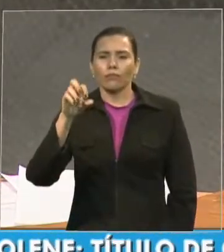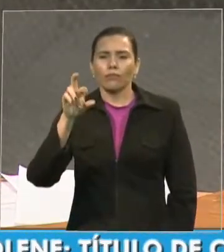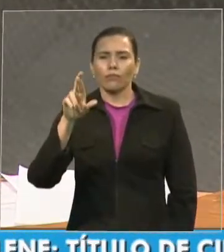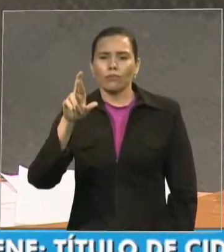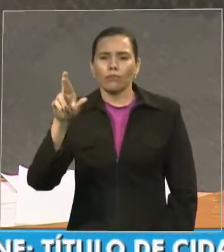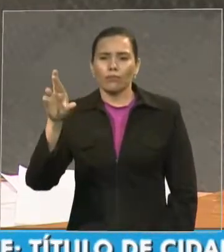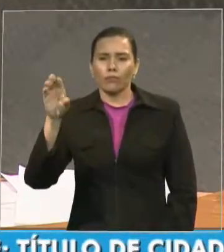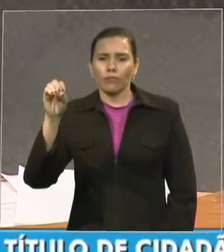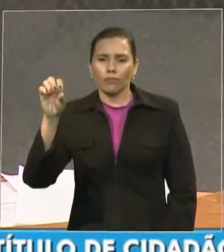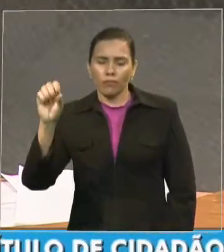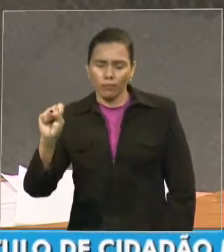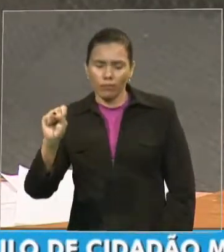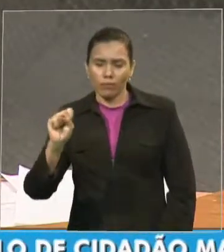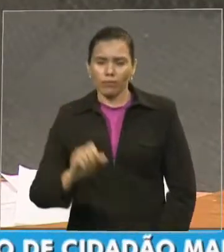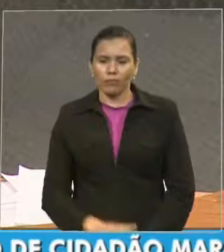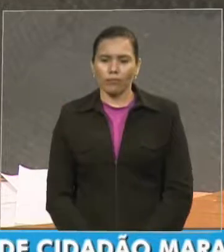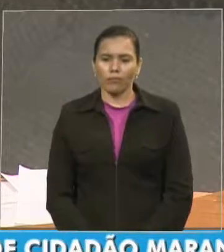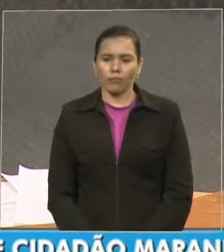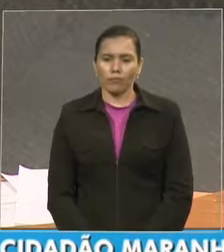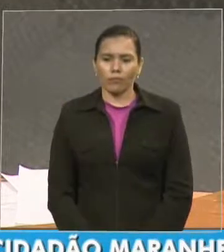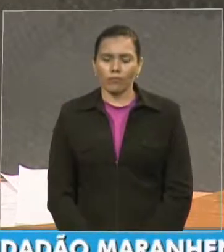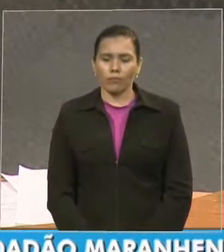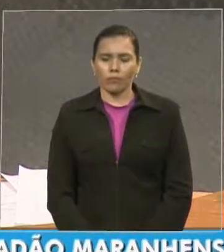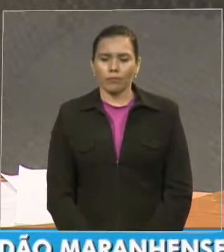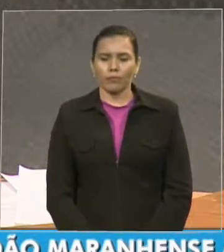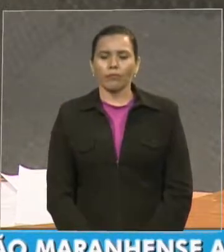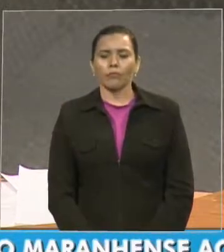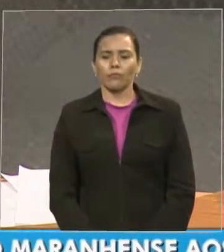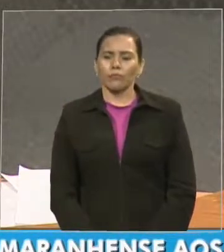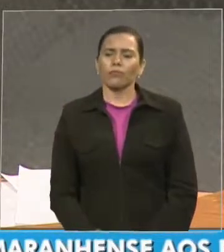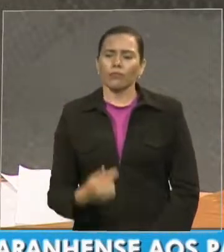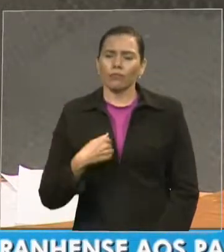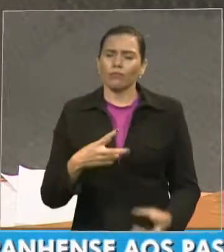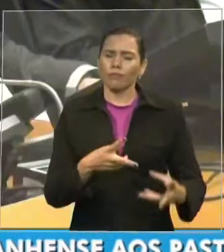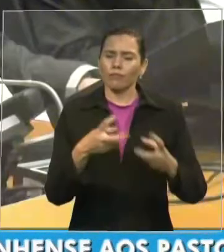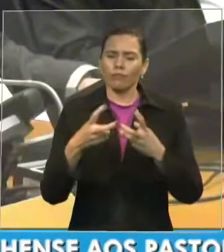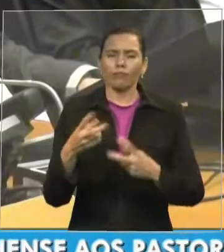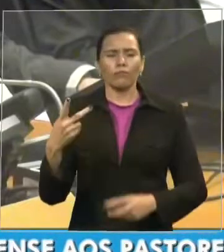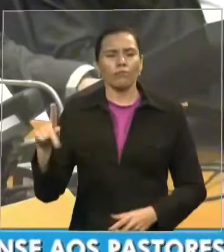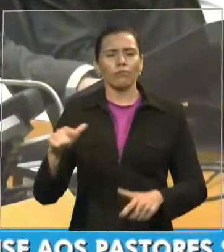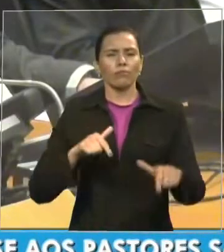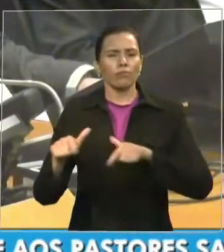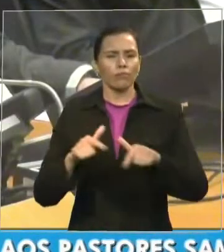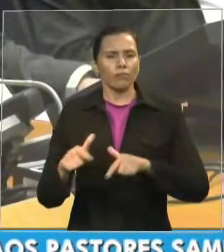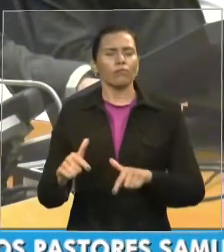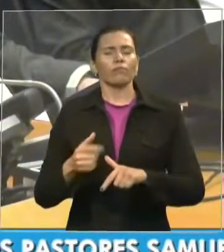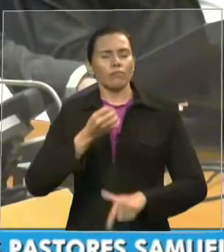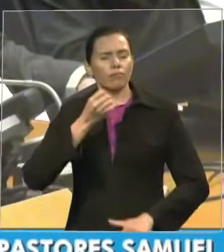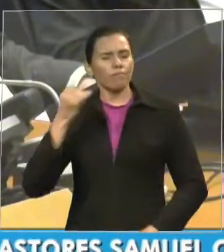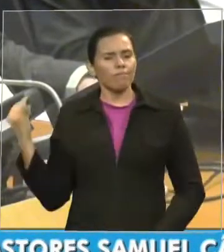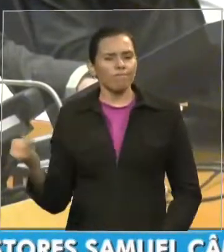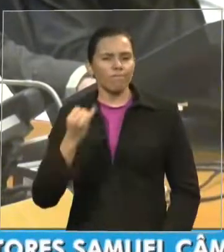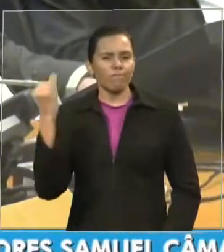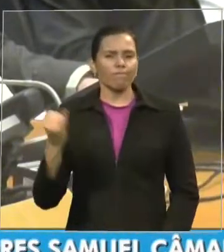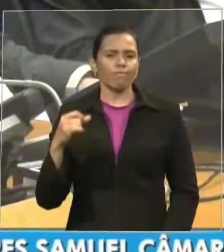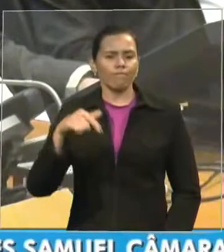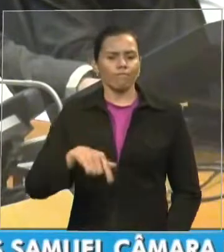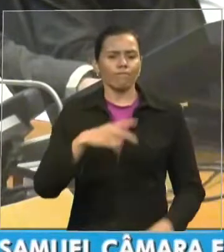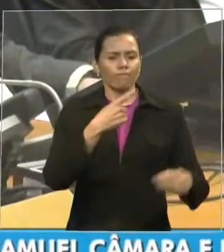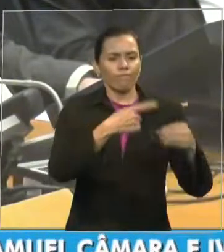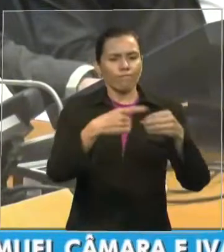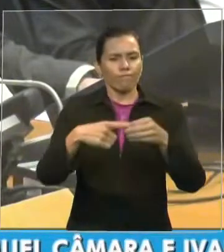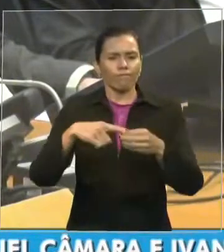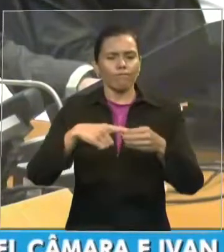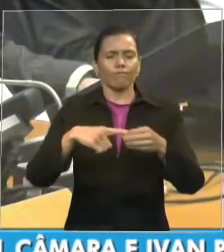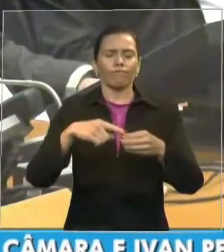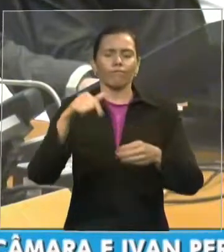no nosso estado do Maranhão. Eu agradeço essa missão nos dada aqui hoje e fico